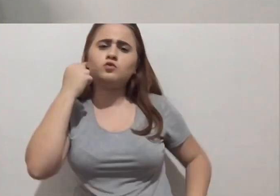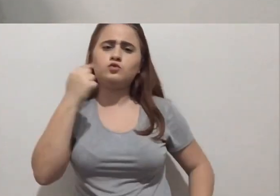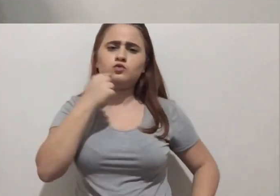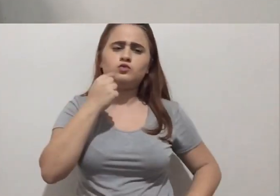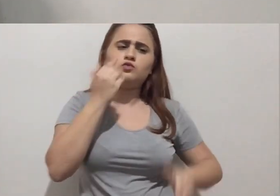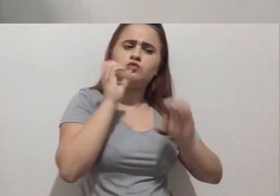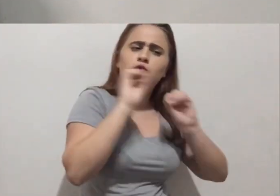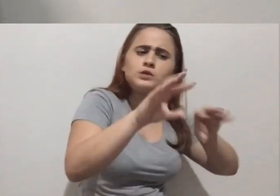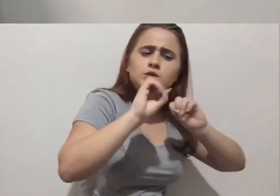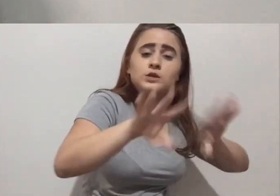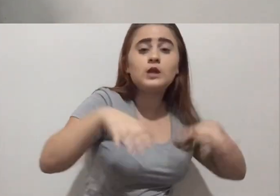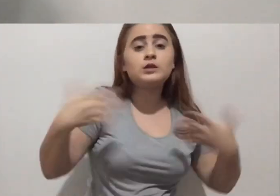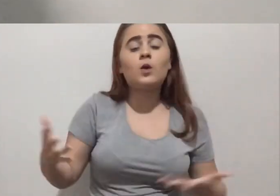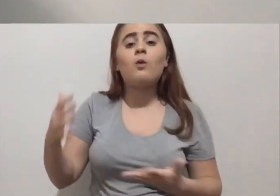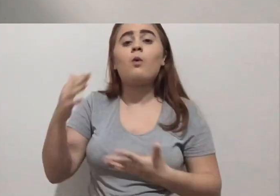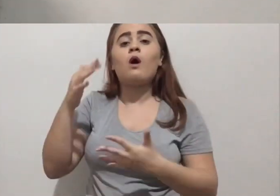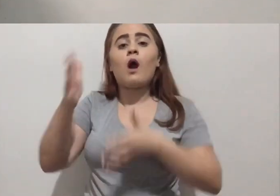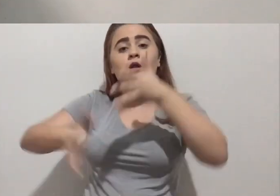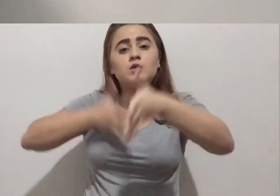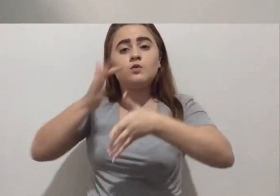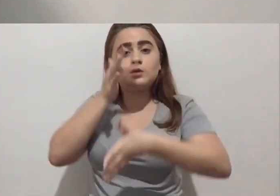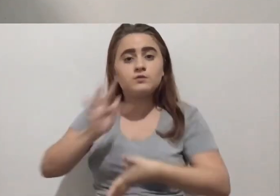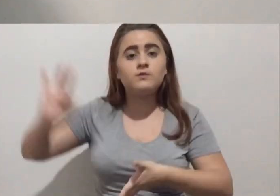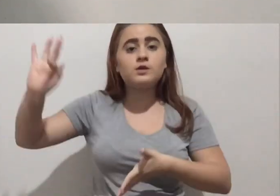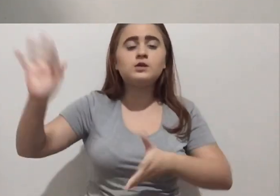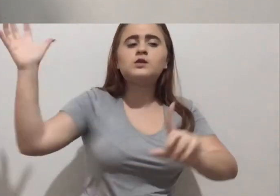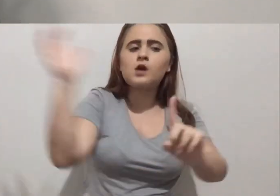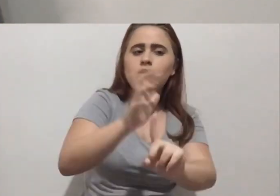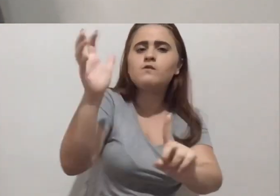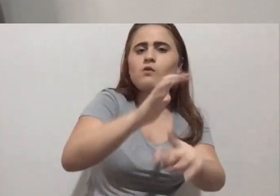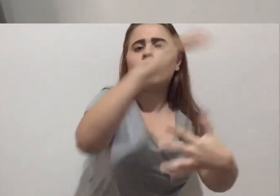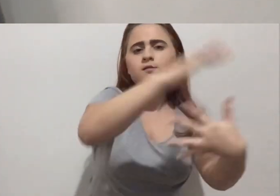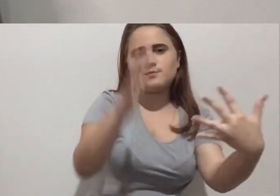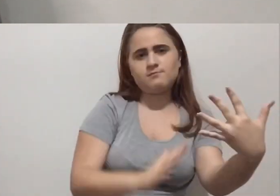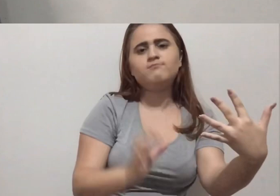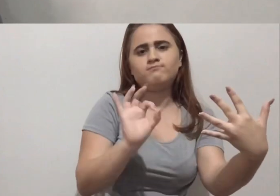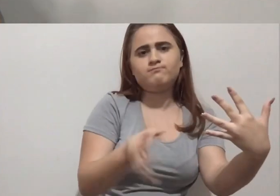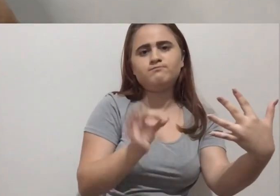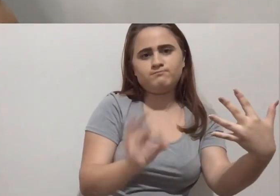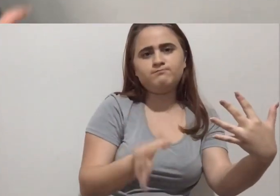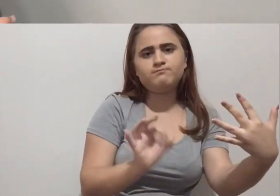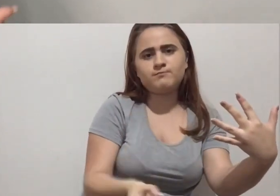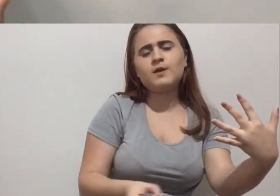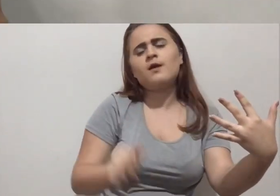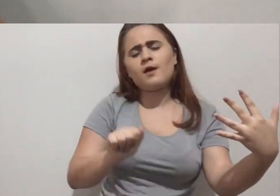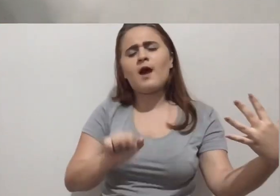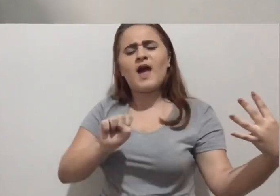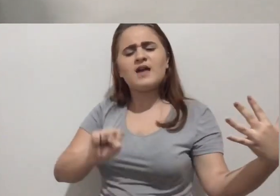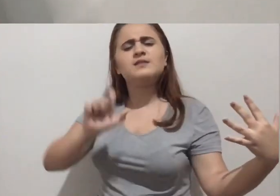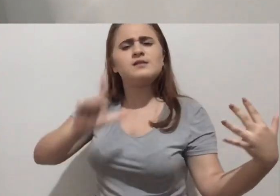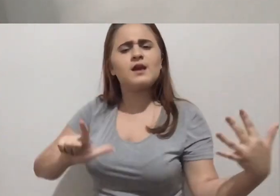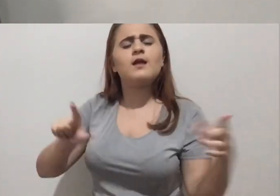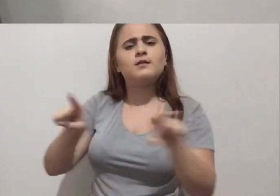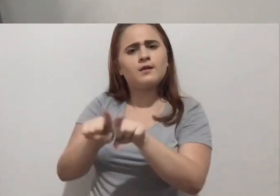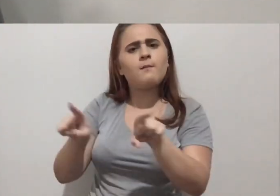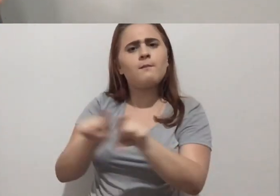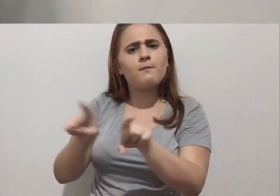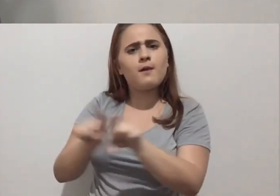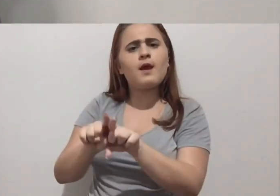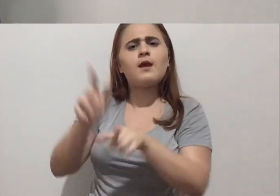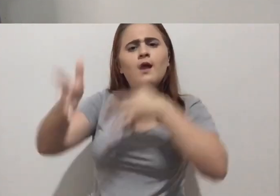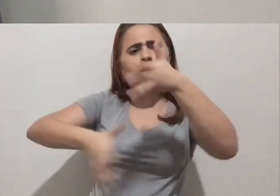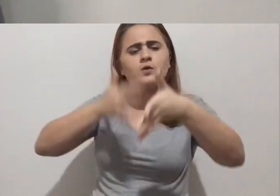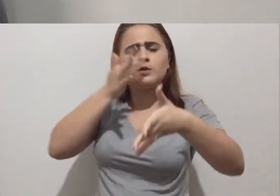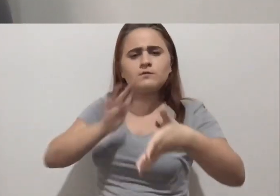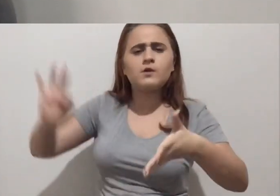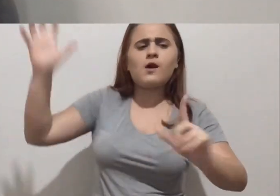na língua de sinais brasileira. Não só na língua de sinais brasileira, mas também na língua de sinais americana. Eu estive estudando língua